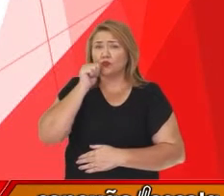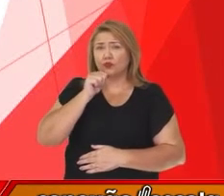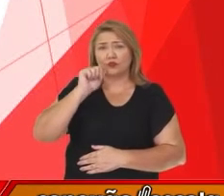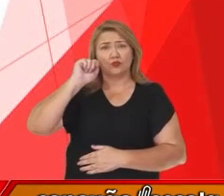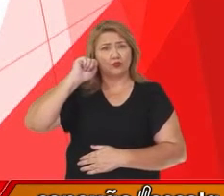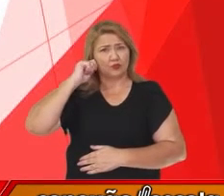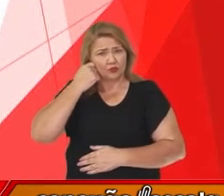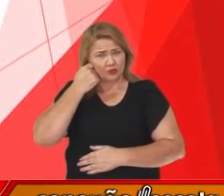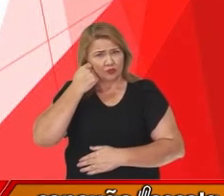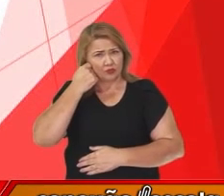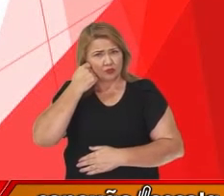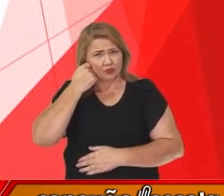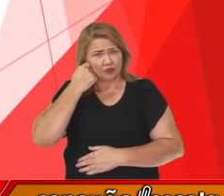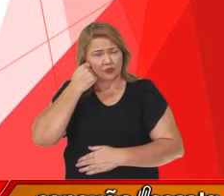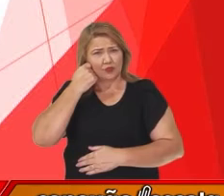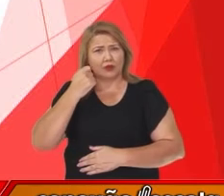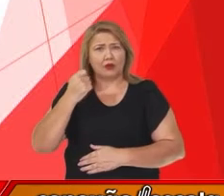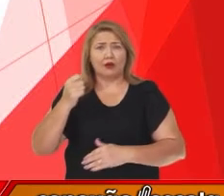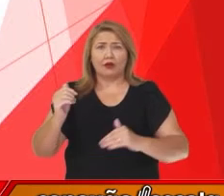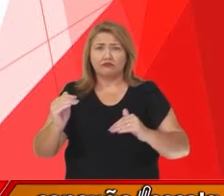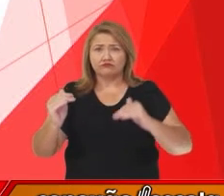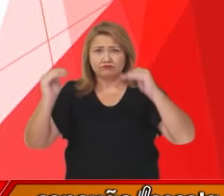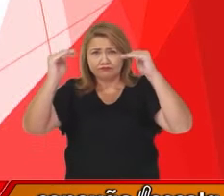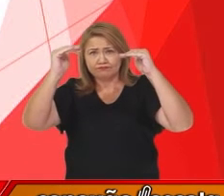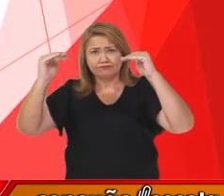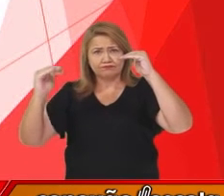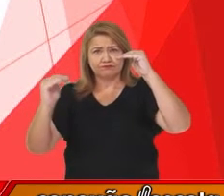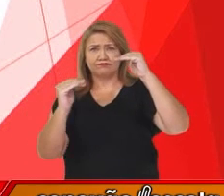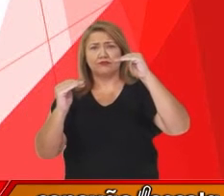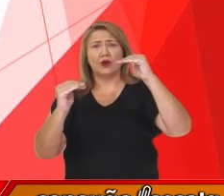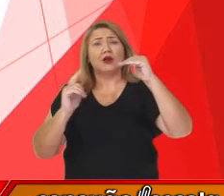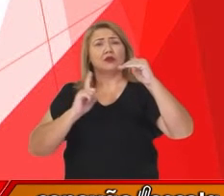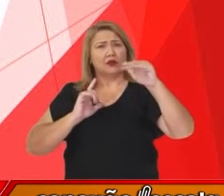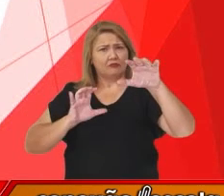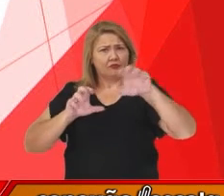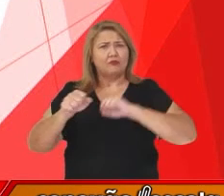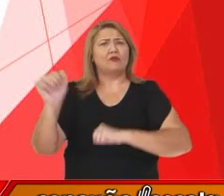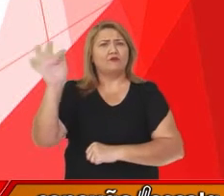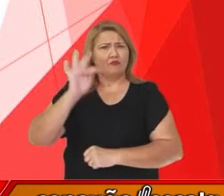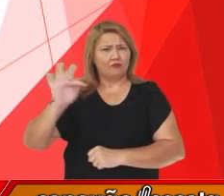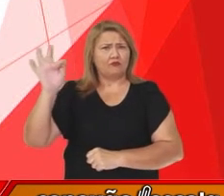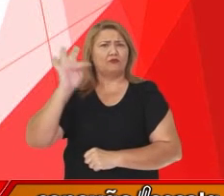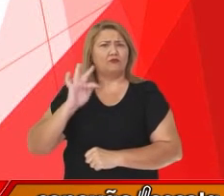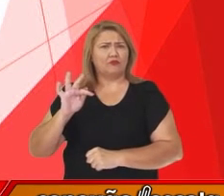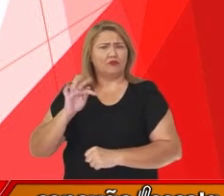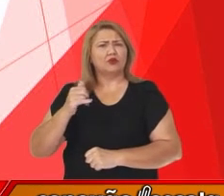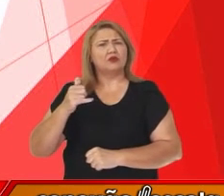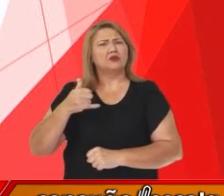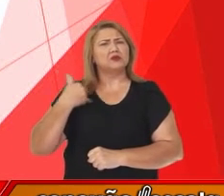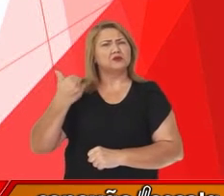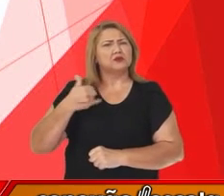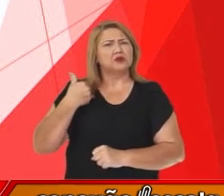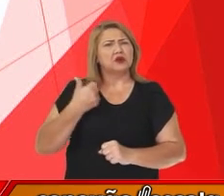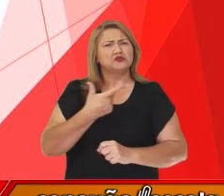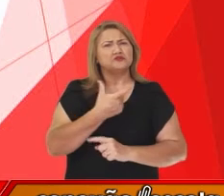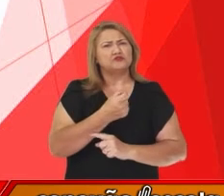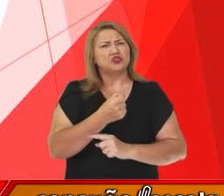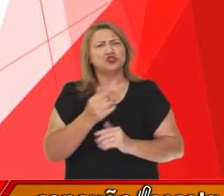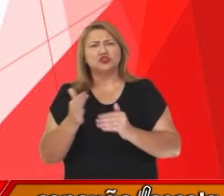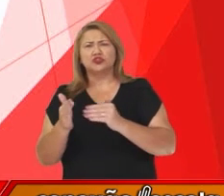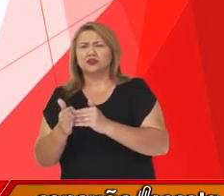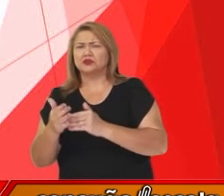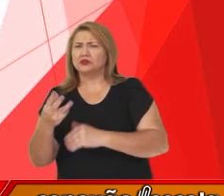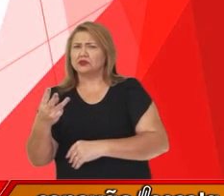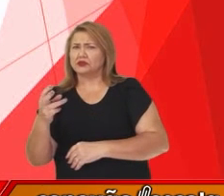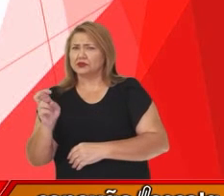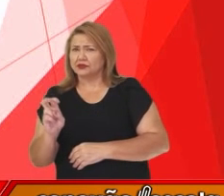negras, de classe média, com ensino superior completo e na faixa etária de 20 a 35 anos.